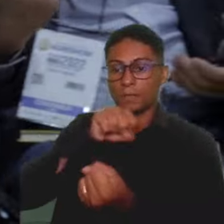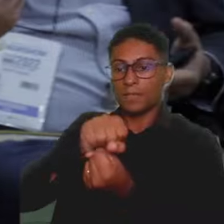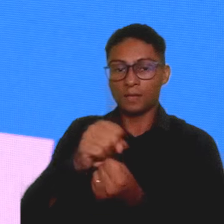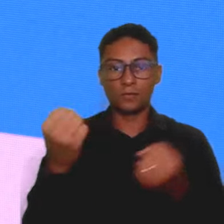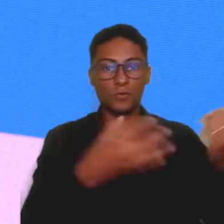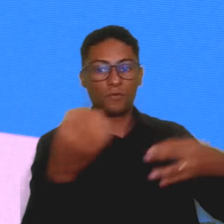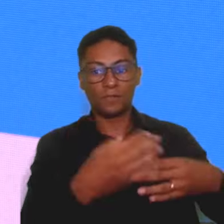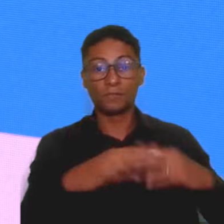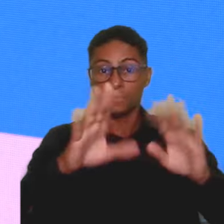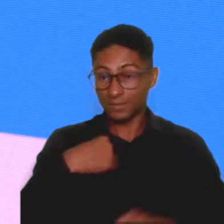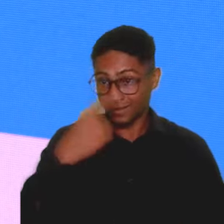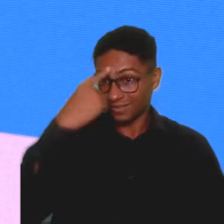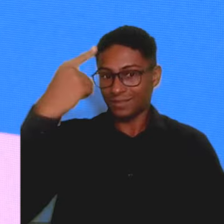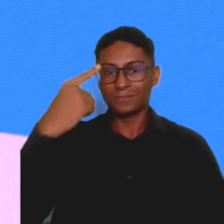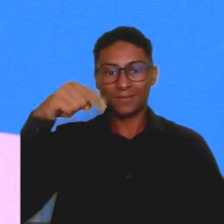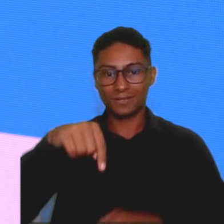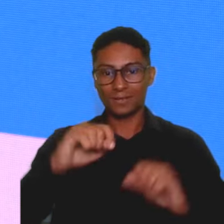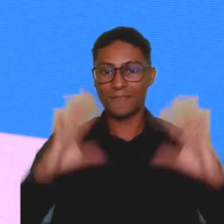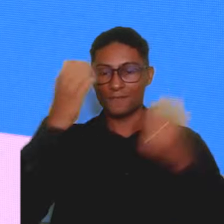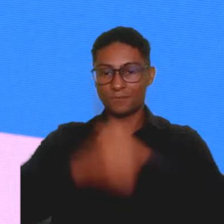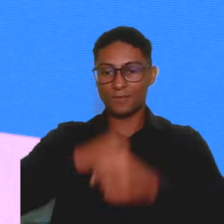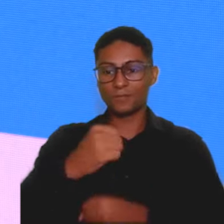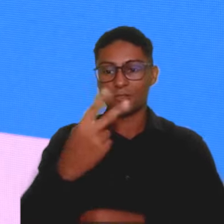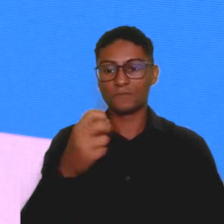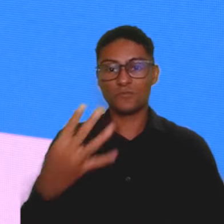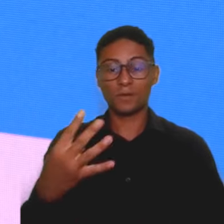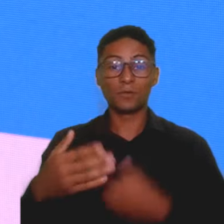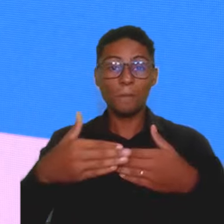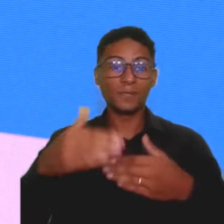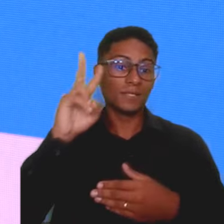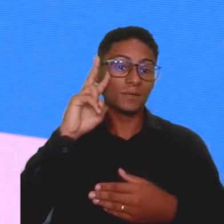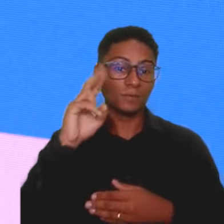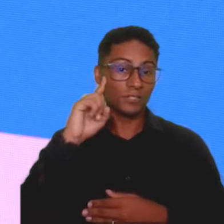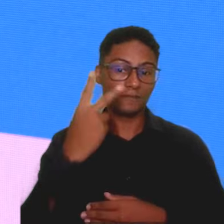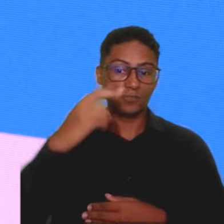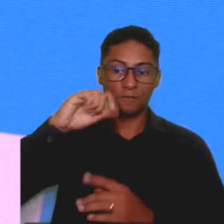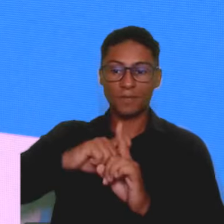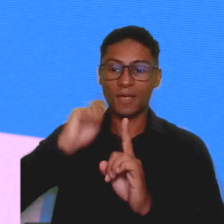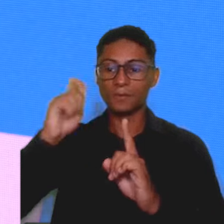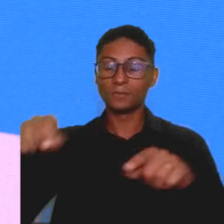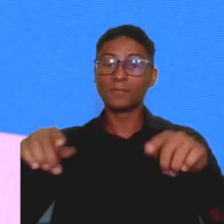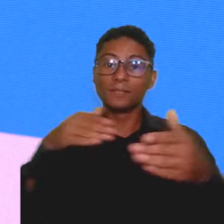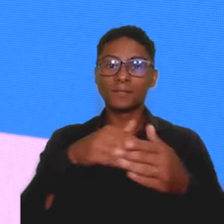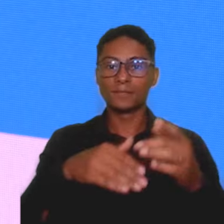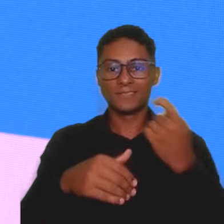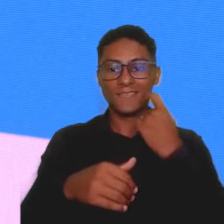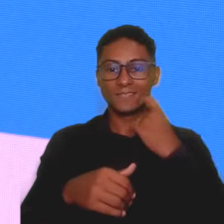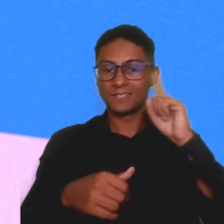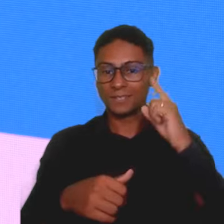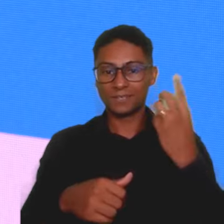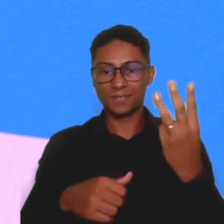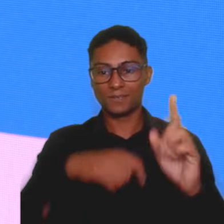inovação. Lembrando que a AgriShow 2024 começa na segunda-feira, 29 de abril, e vai até sexta-feira, dia 3 de